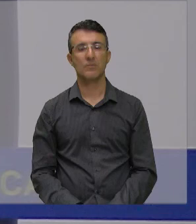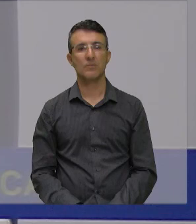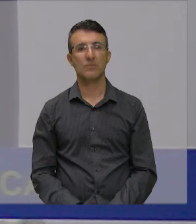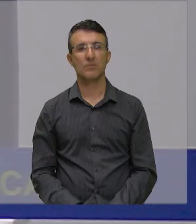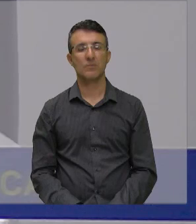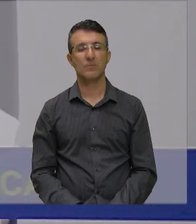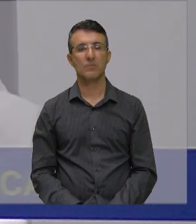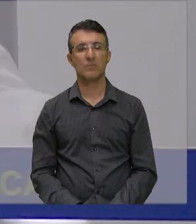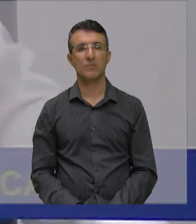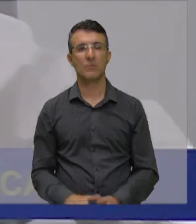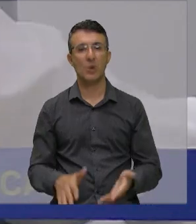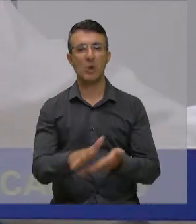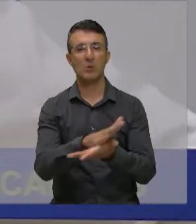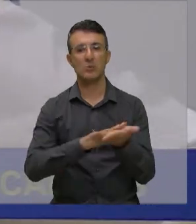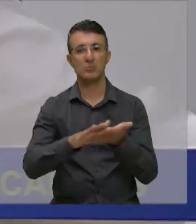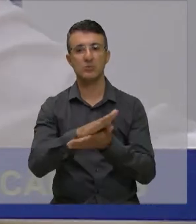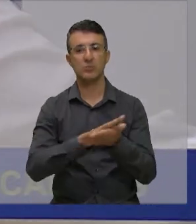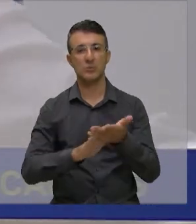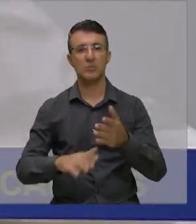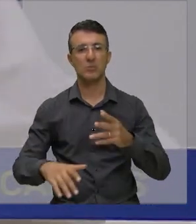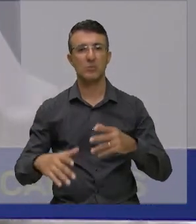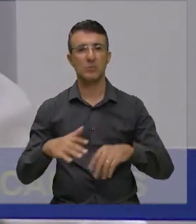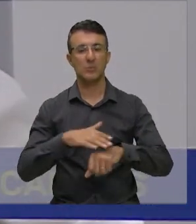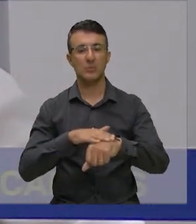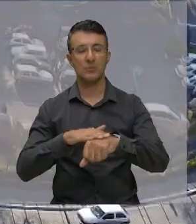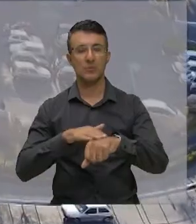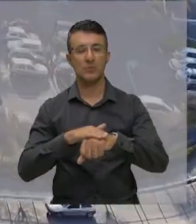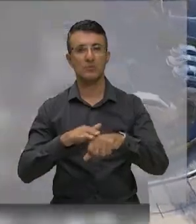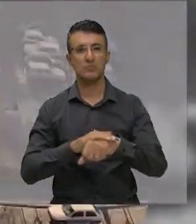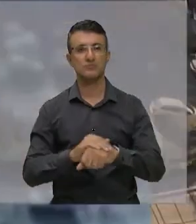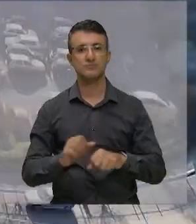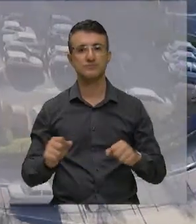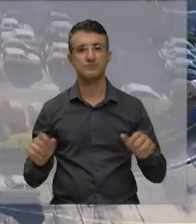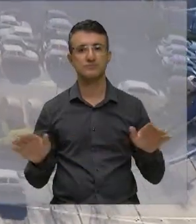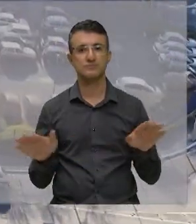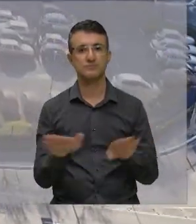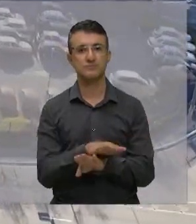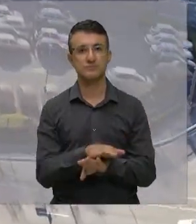nada mais a virada da tarde está encerrada a presente sessão obrigado obrigado obrigado obrigado